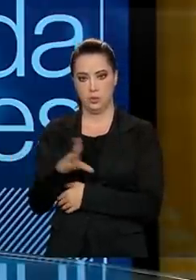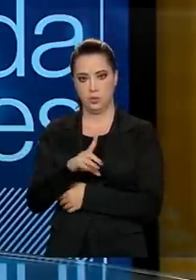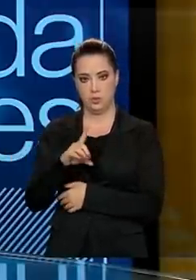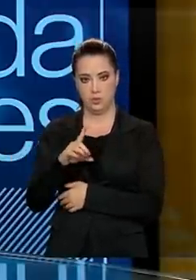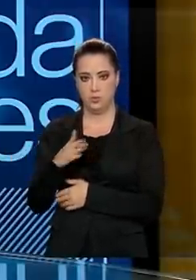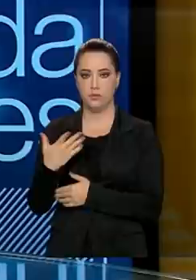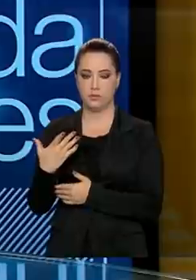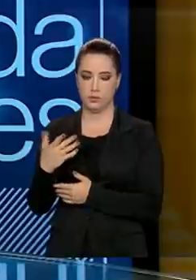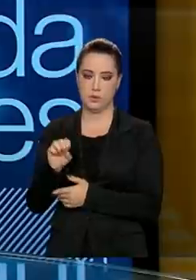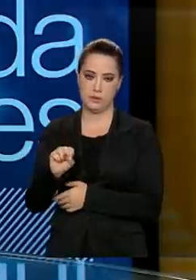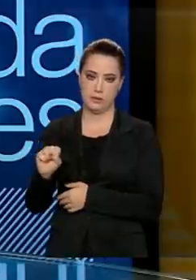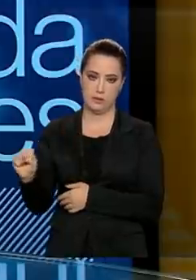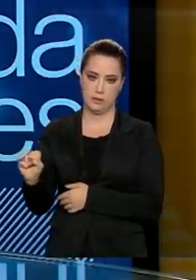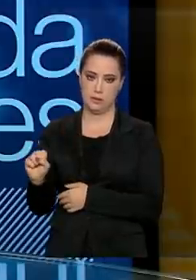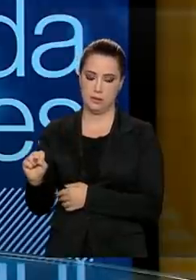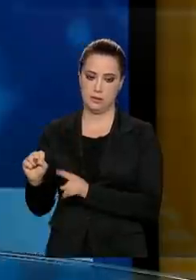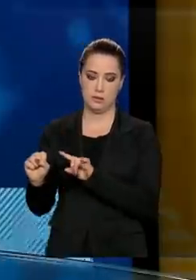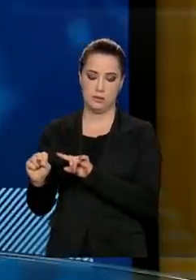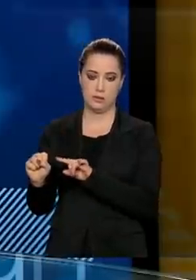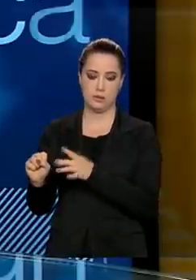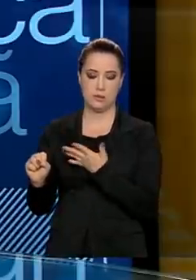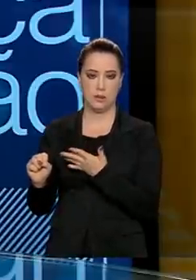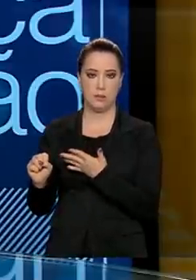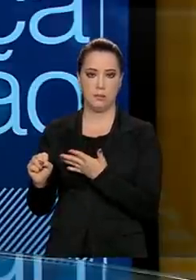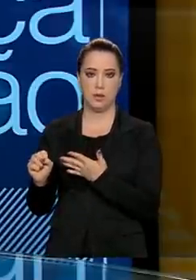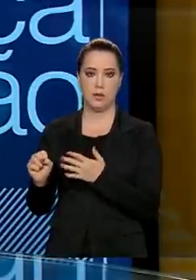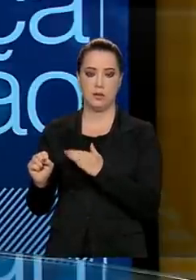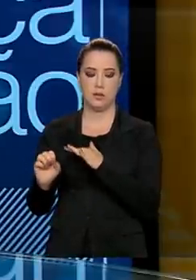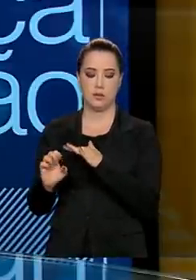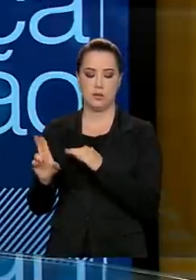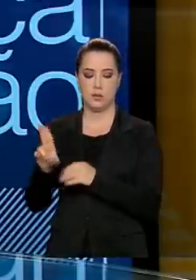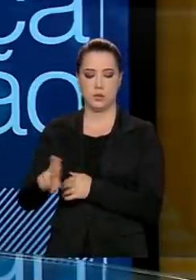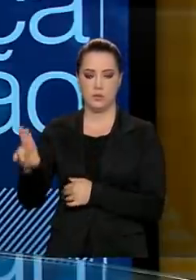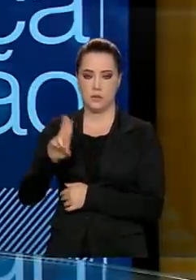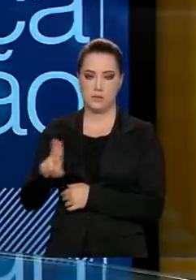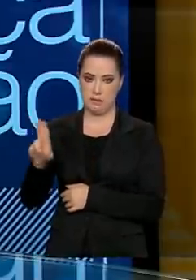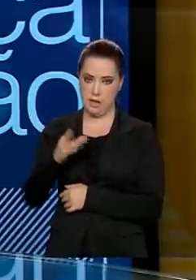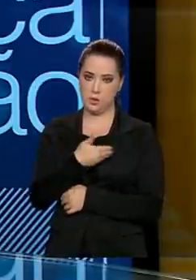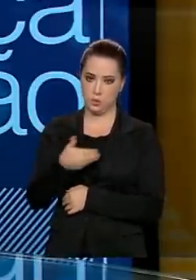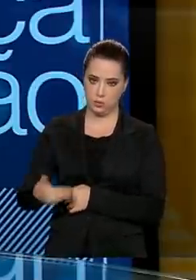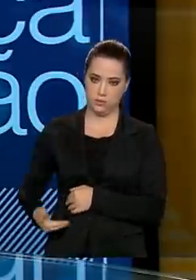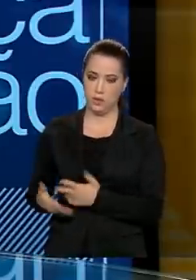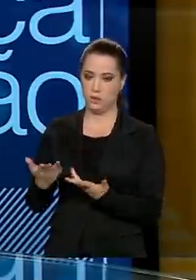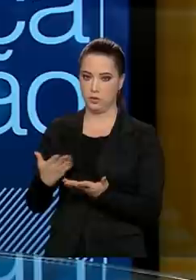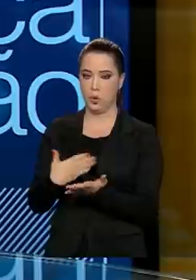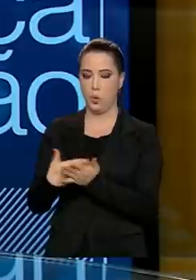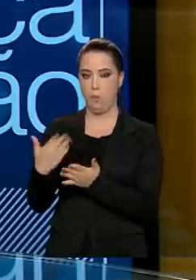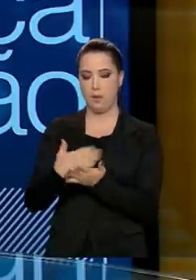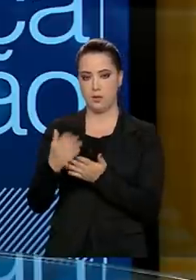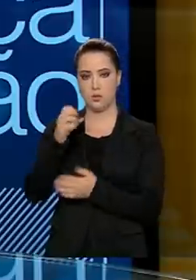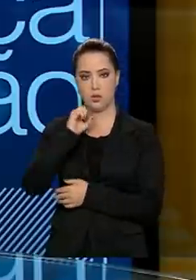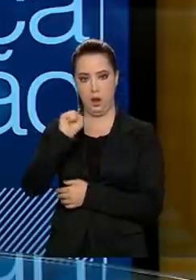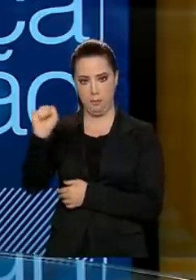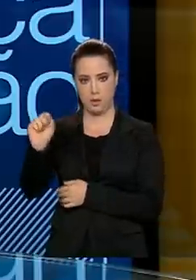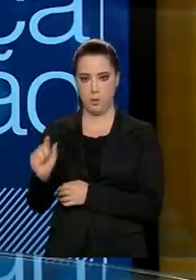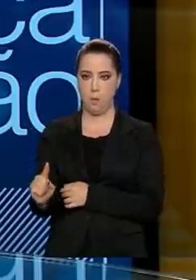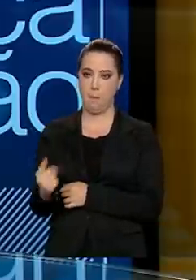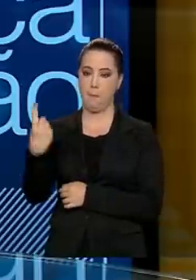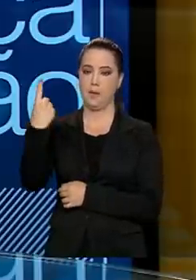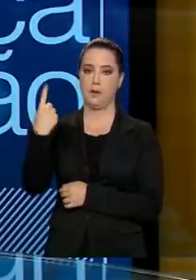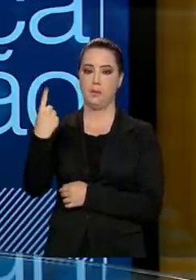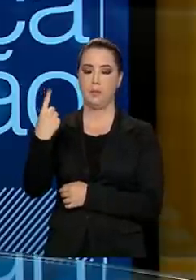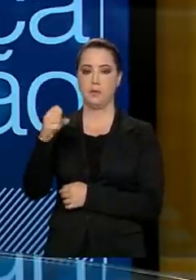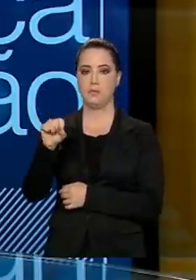acadêmico das universidades públicas. Por isso, a ideia é que, início de abril, nós tenhamos aí o primeiro